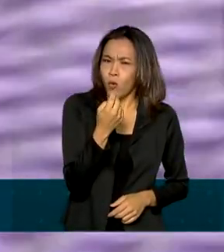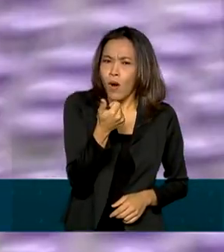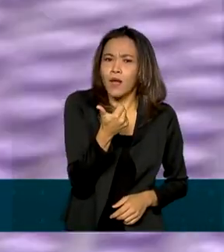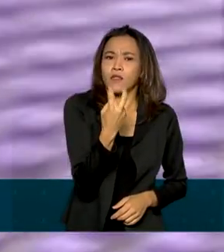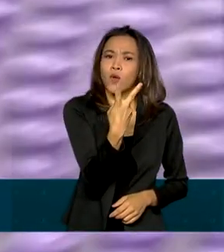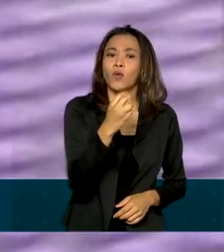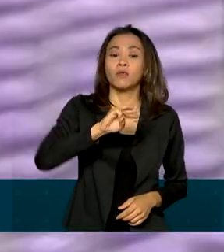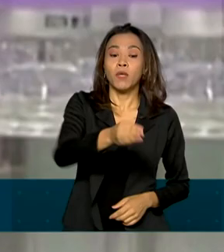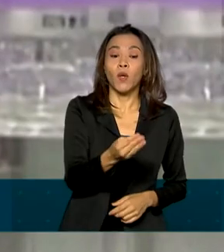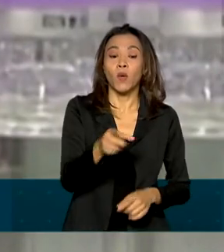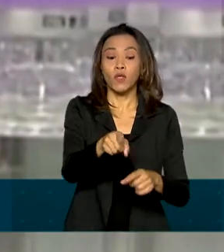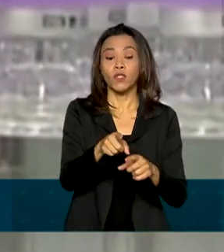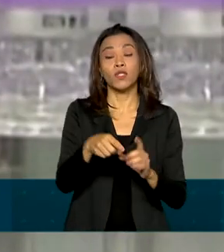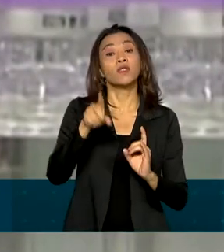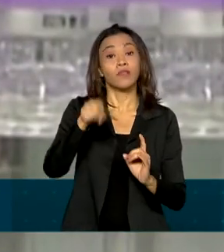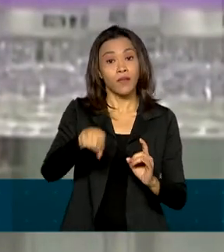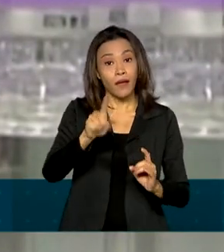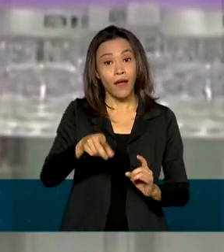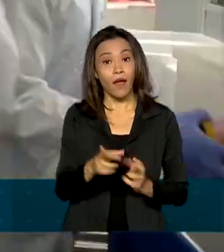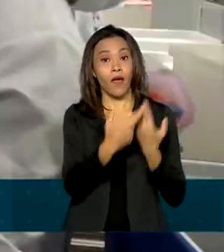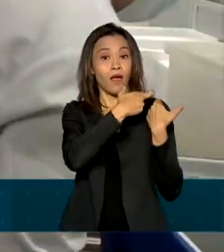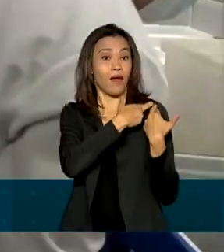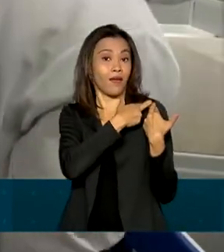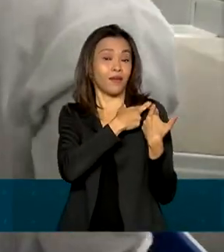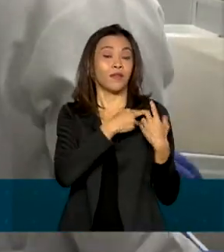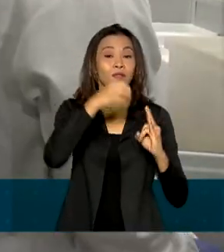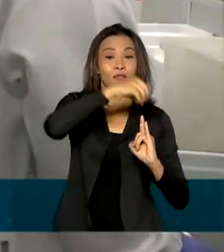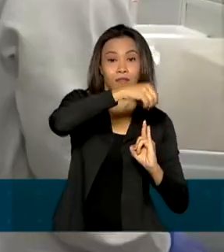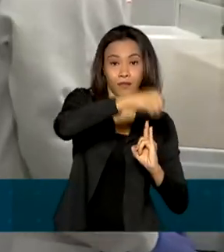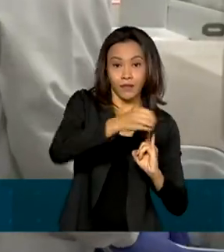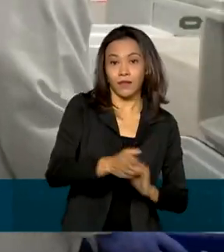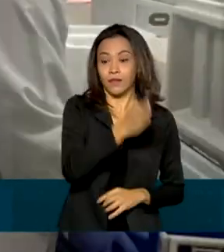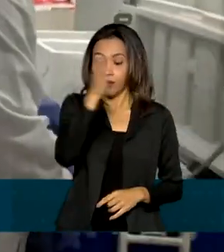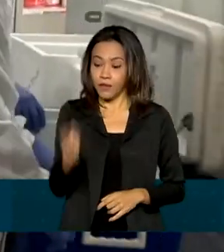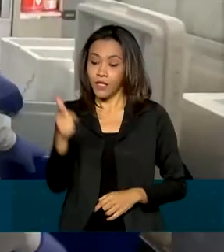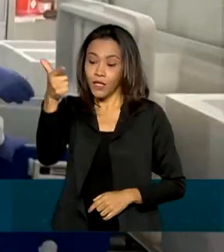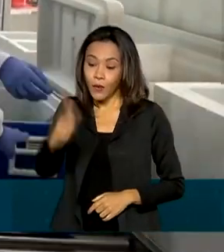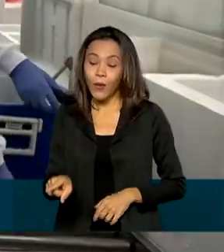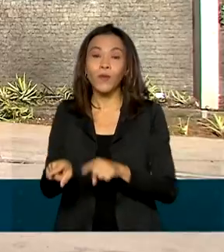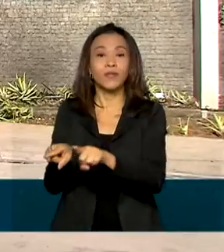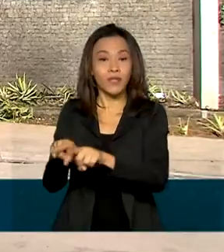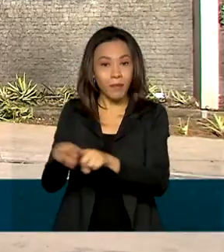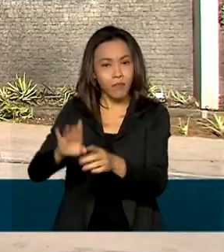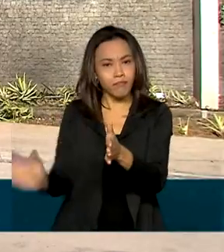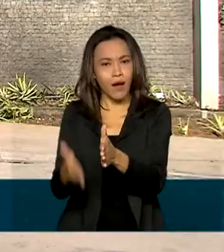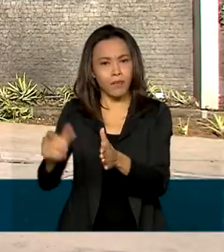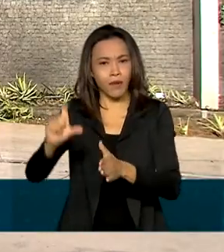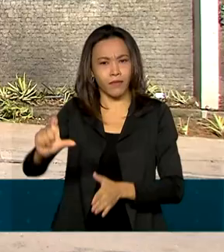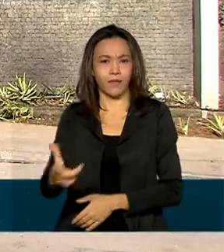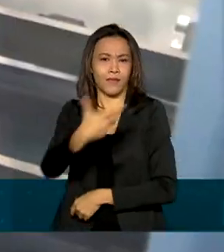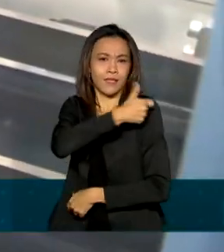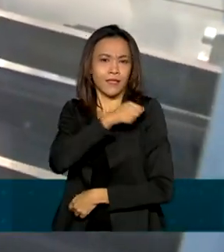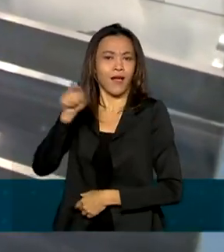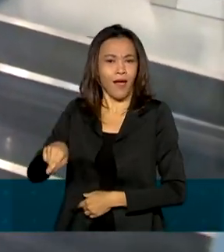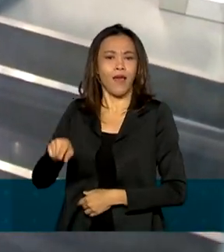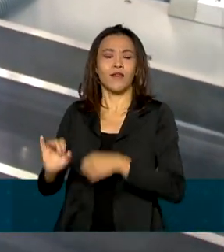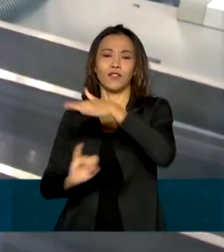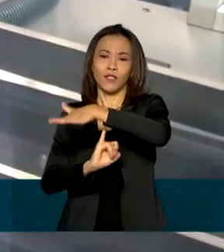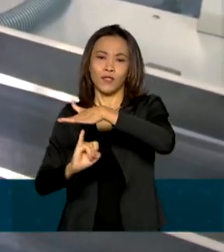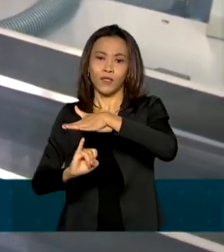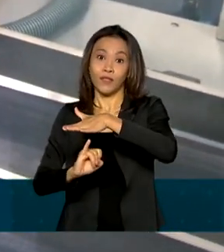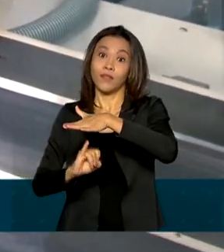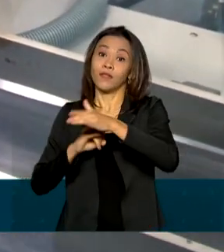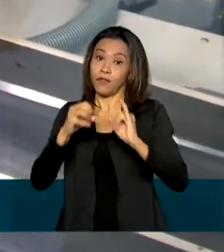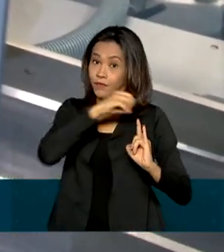são da Coronavac, do Instituto Butantan, e o restante da AstraZeneca Oxford, produzidas pela Fiocruz. Parte